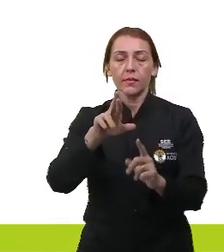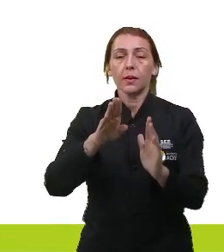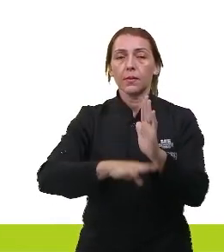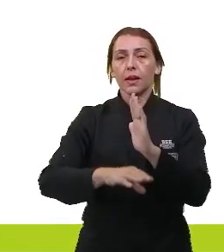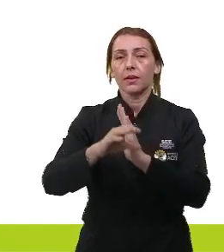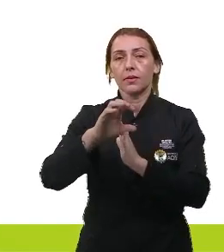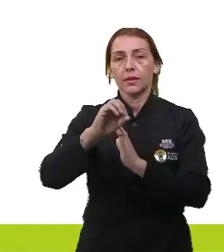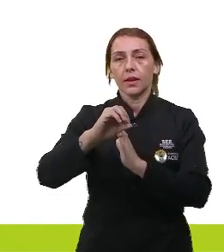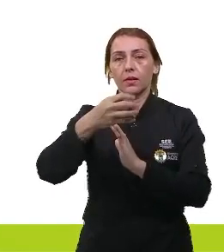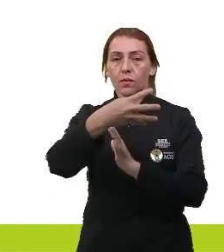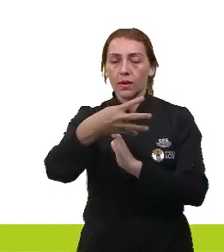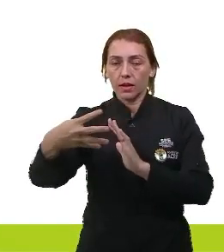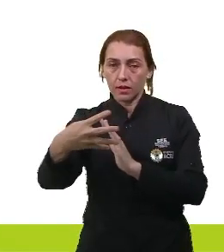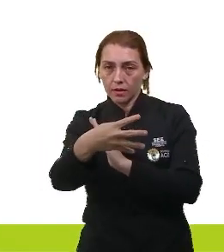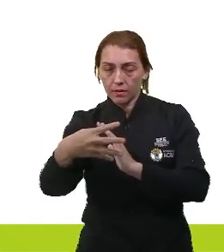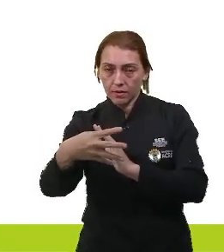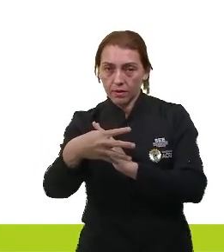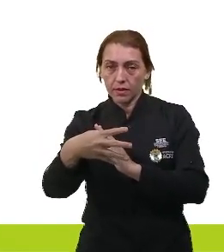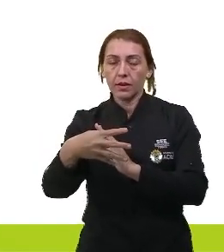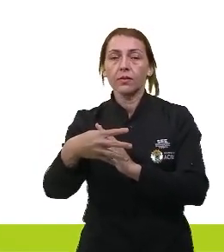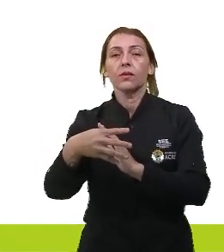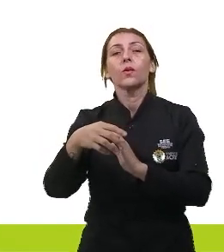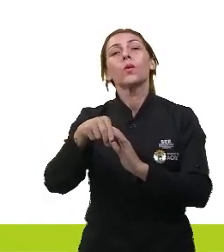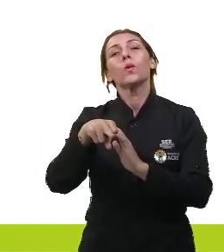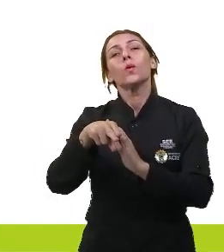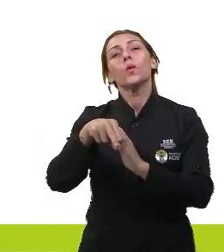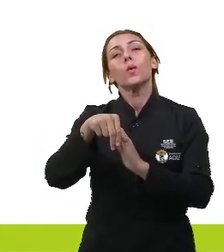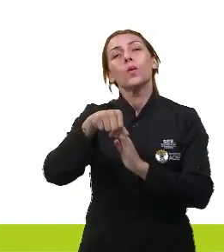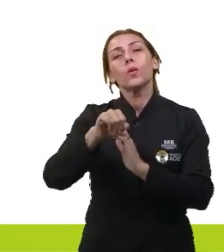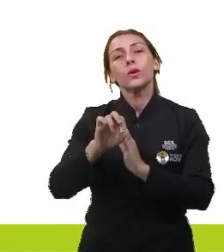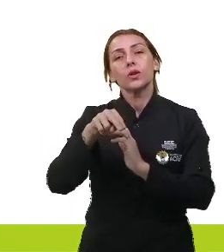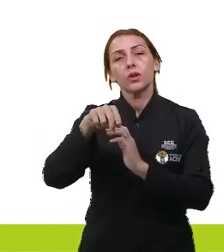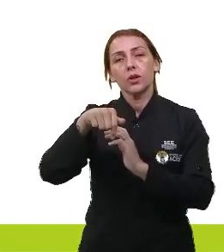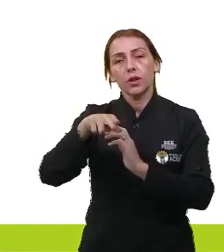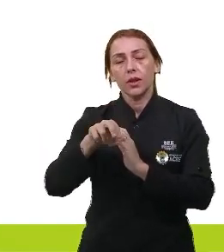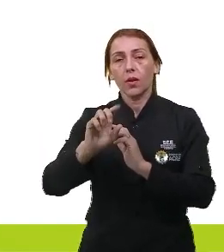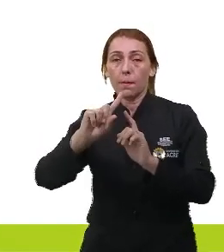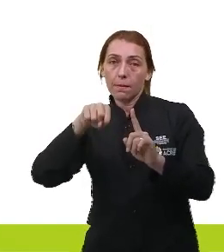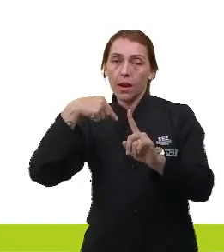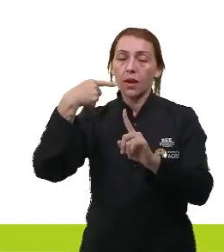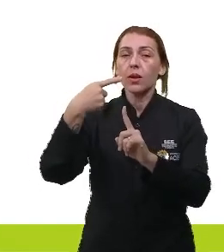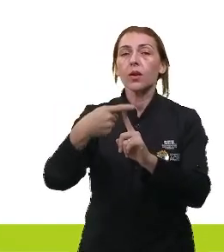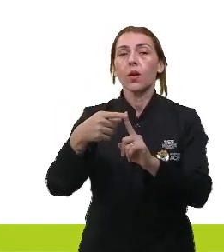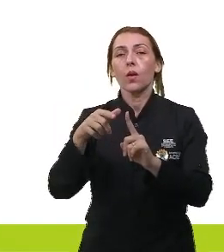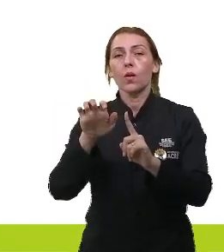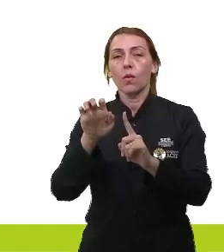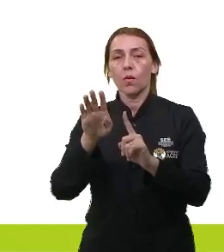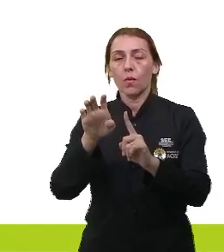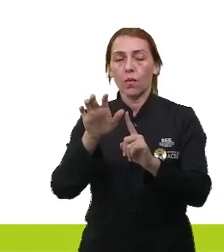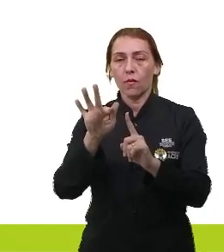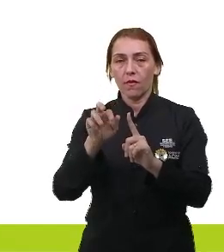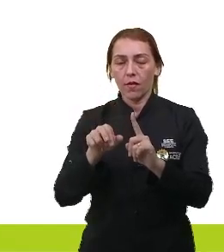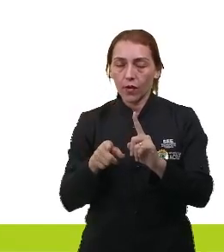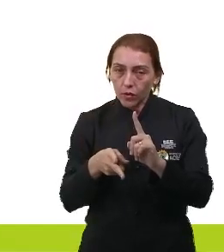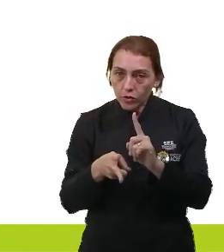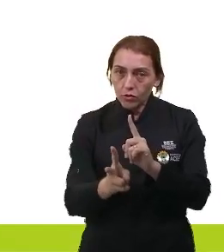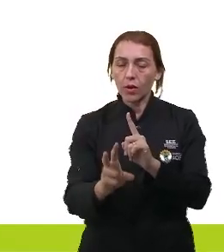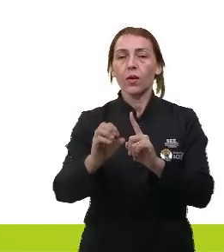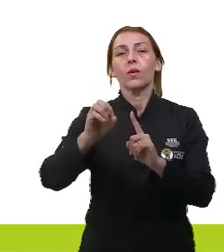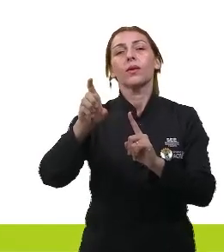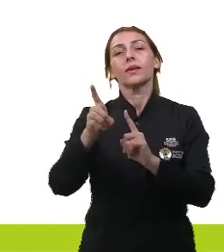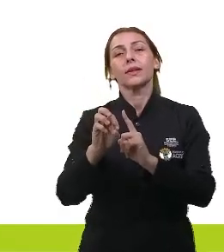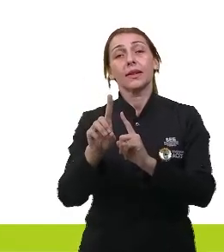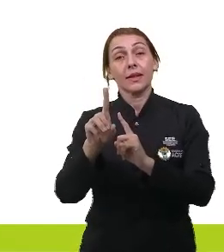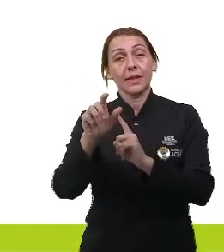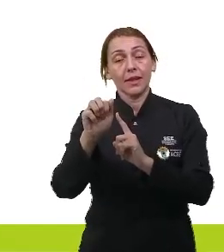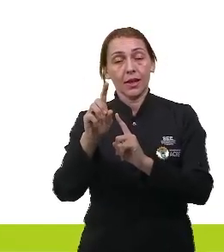0,44 então o níquel é maior o níquel vai reduzir e o ferro vai continuar oxidando por